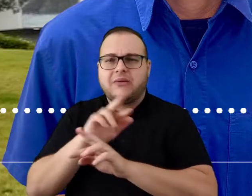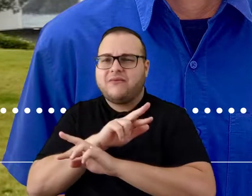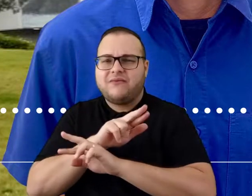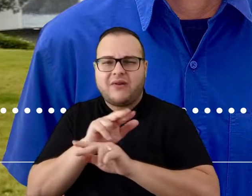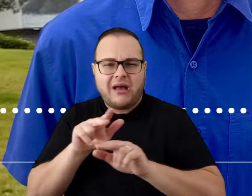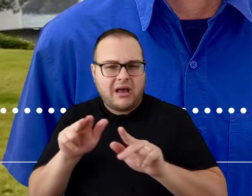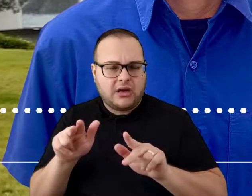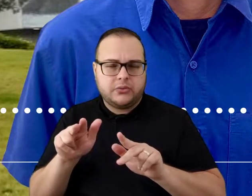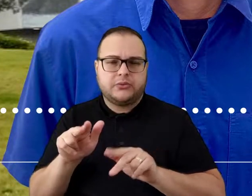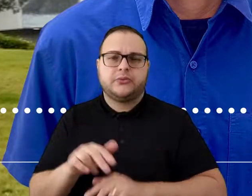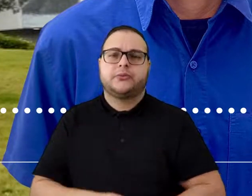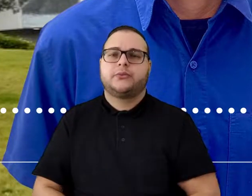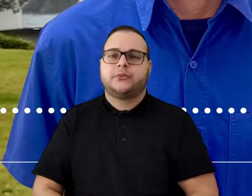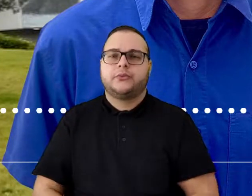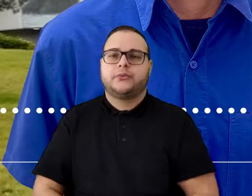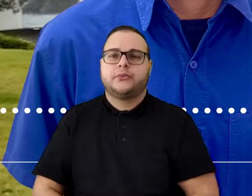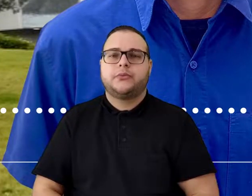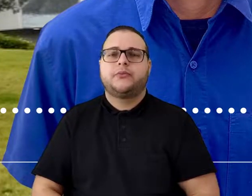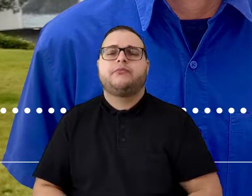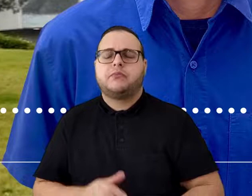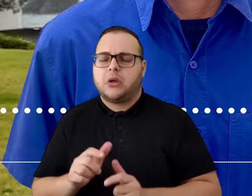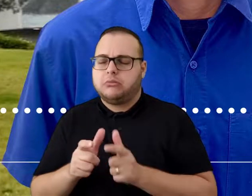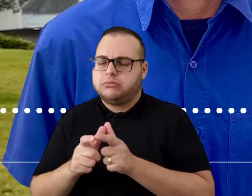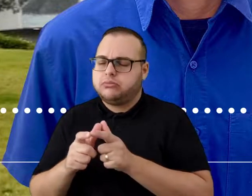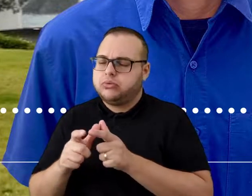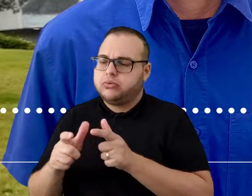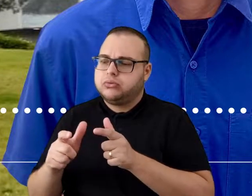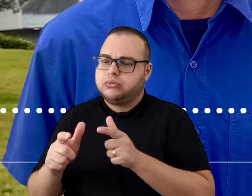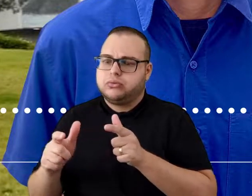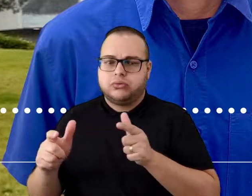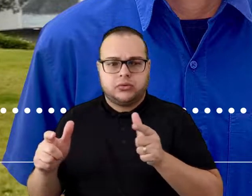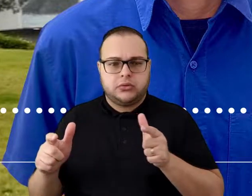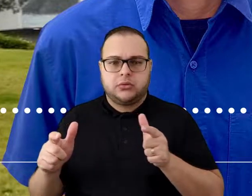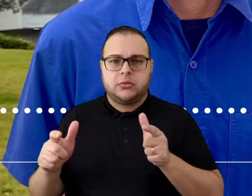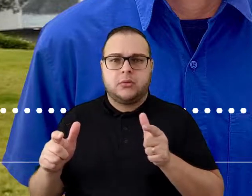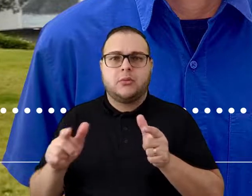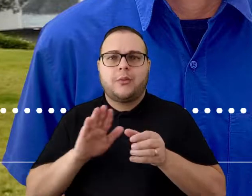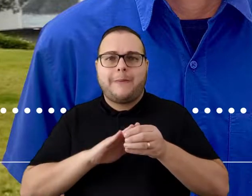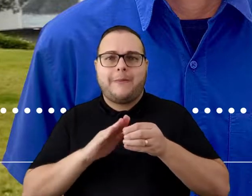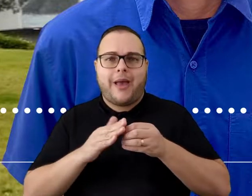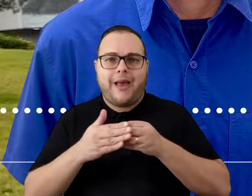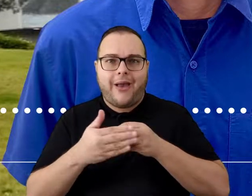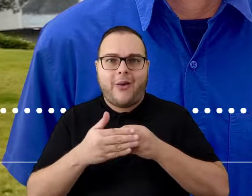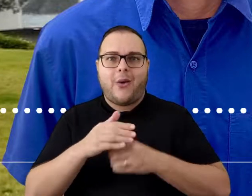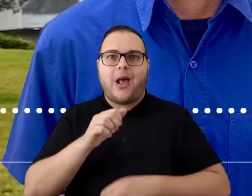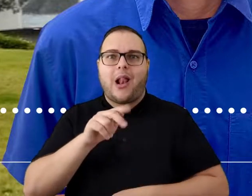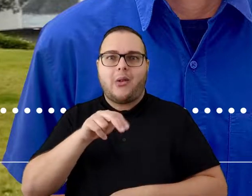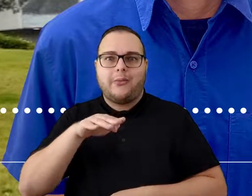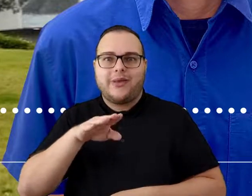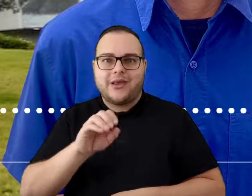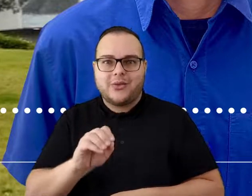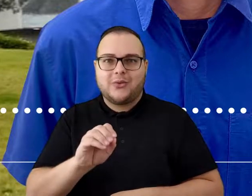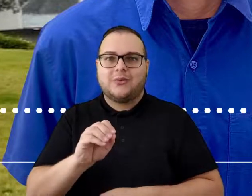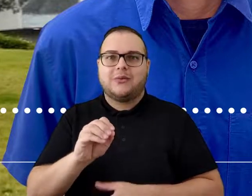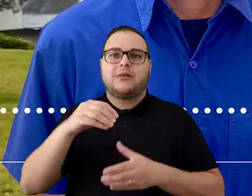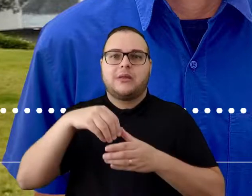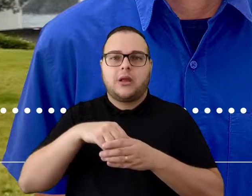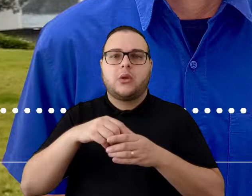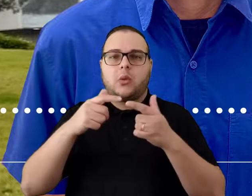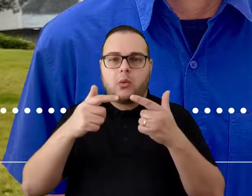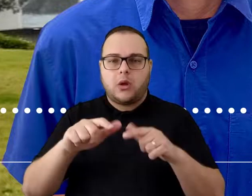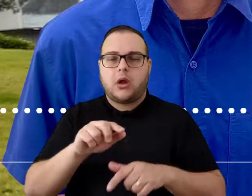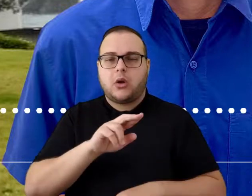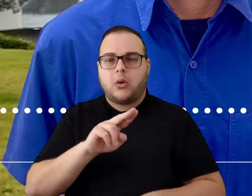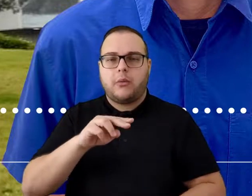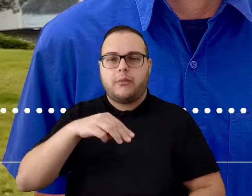igreja, enfim. Com o crescimento, a região passou a ser o bairro Alumínio, dentro do distrito